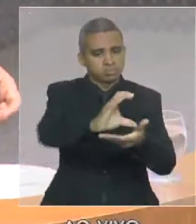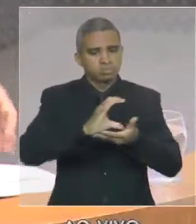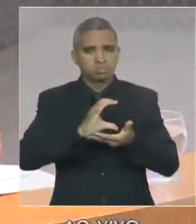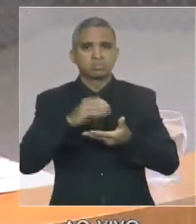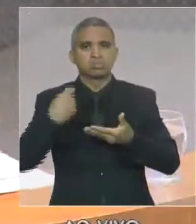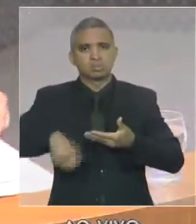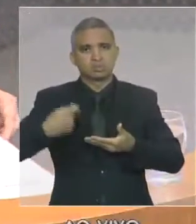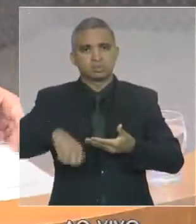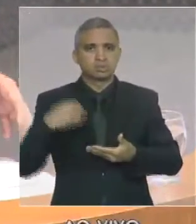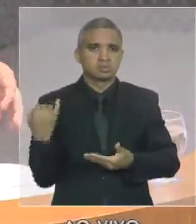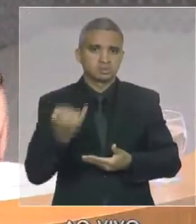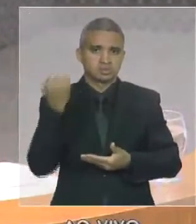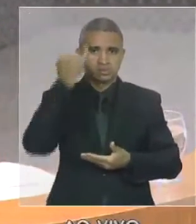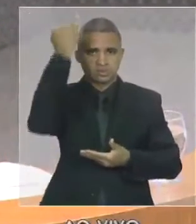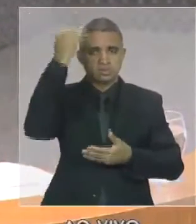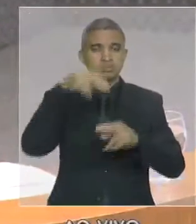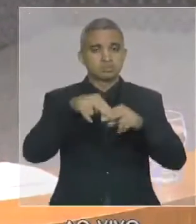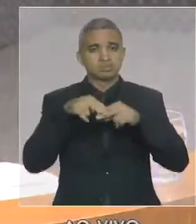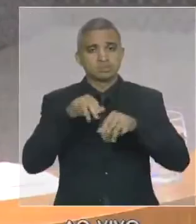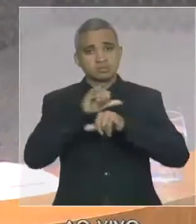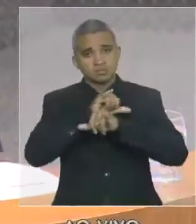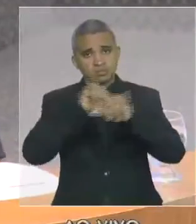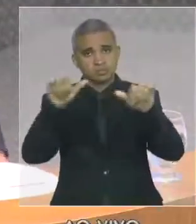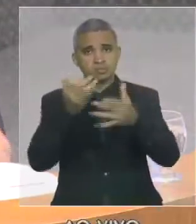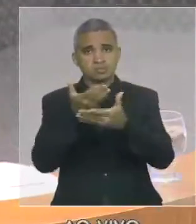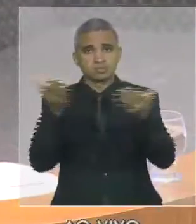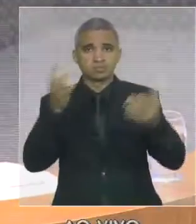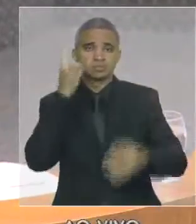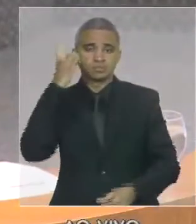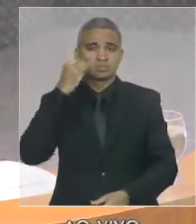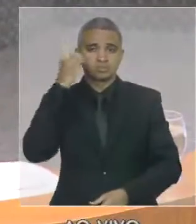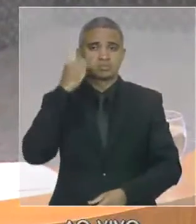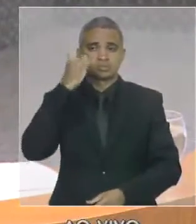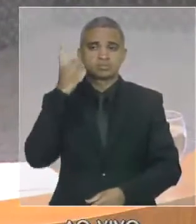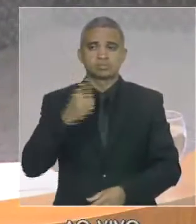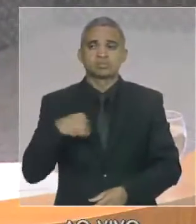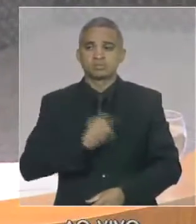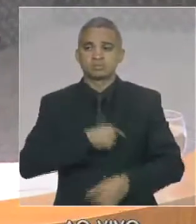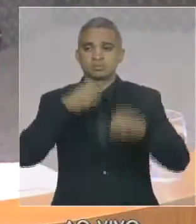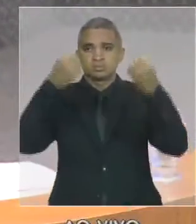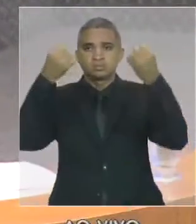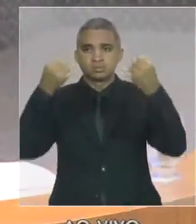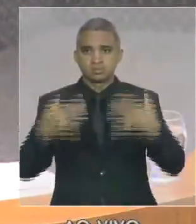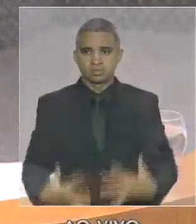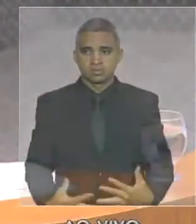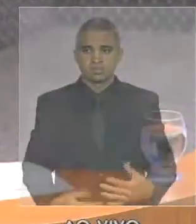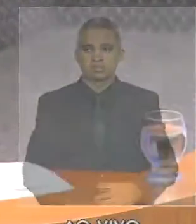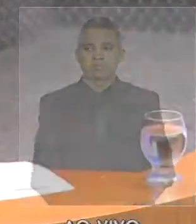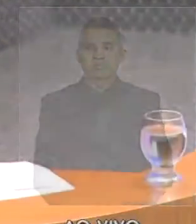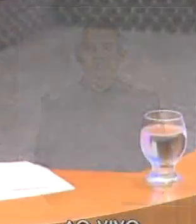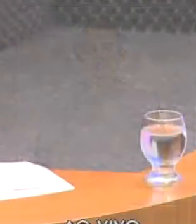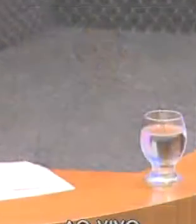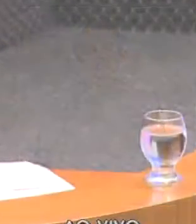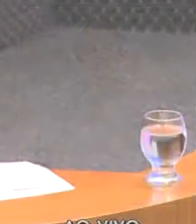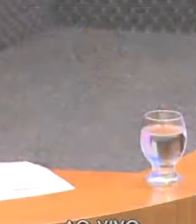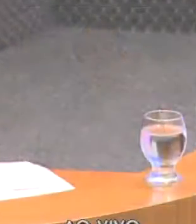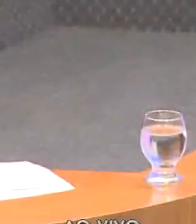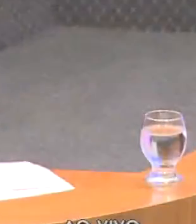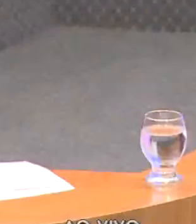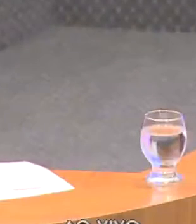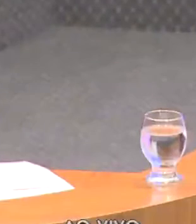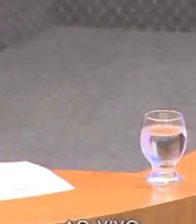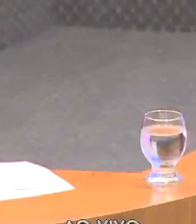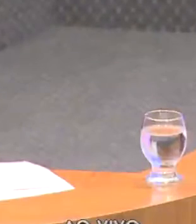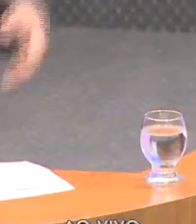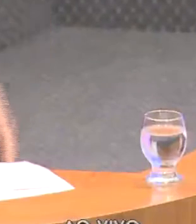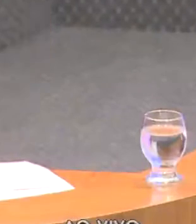transmitir essa notícia aos parlamentares para ilustrar que há uma dimensão nacional nesta crise e há